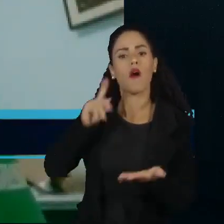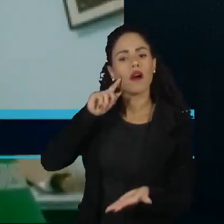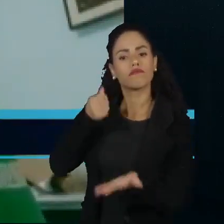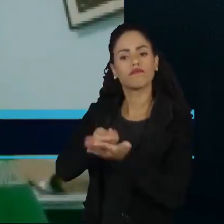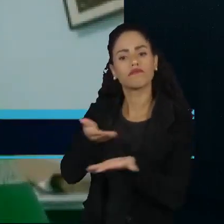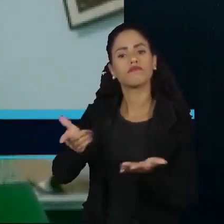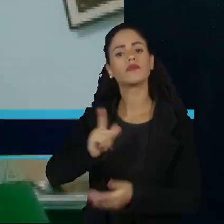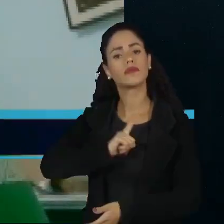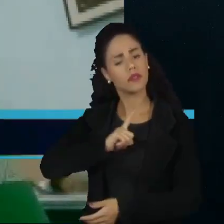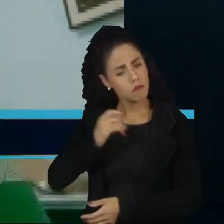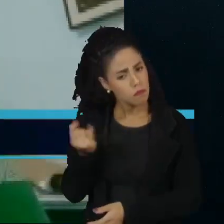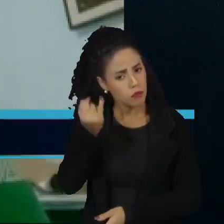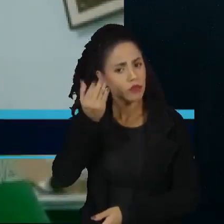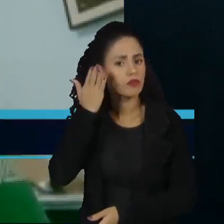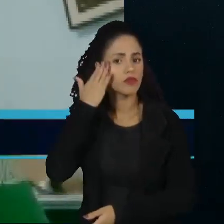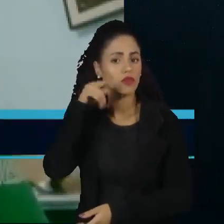extremamente importantes que aconteceram hoje.